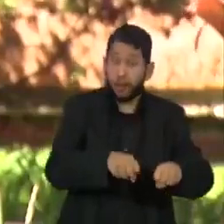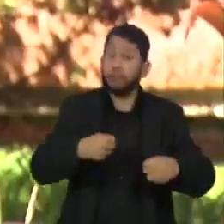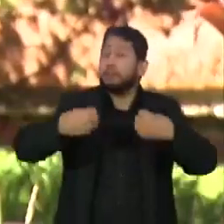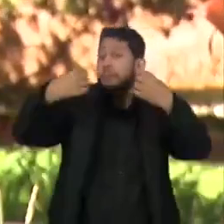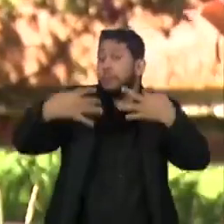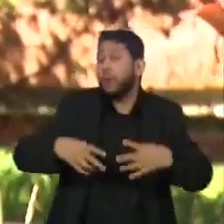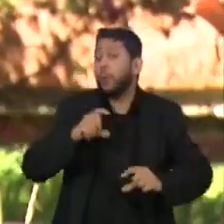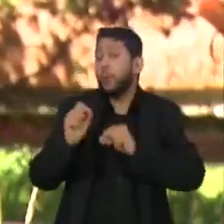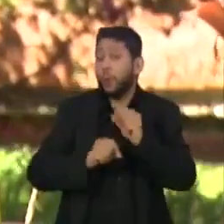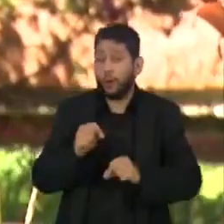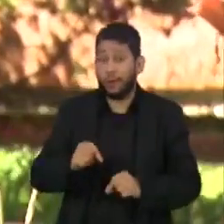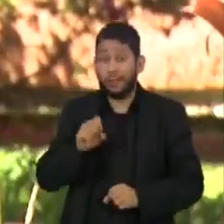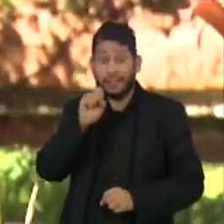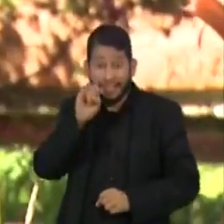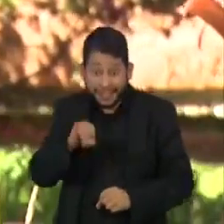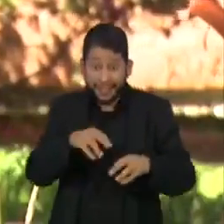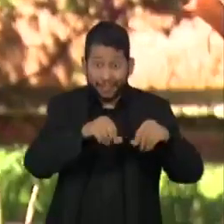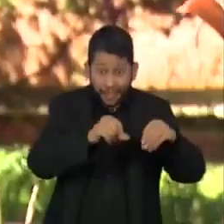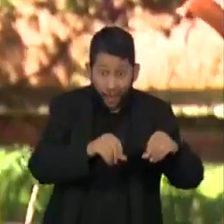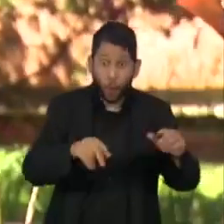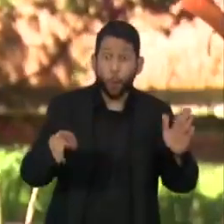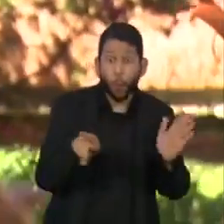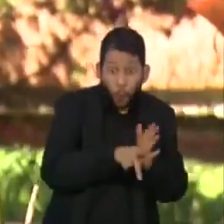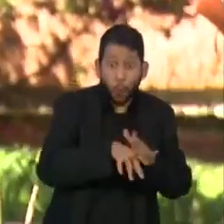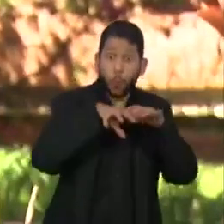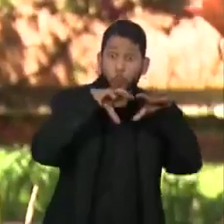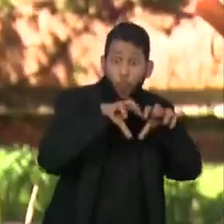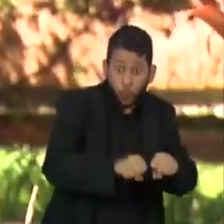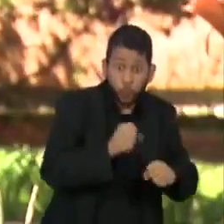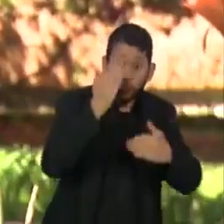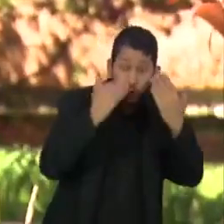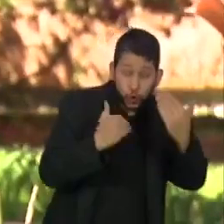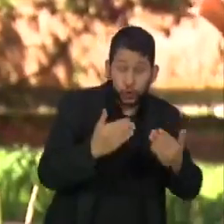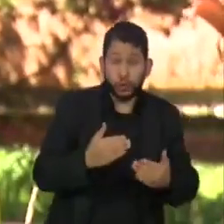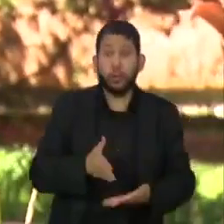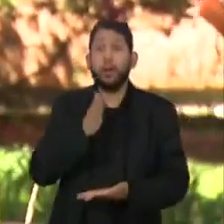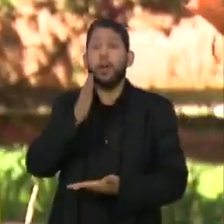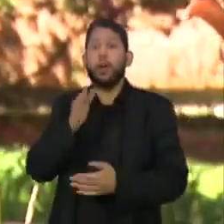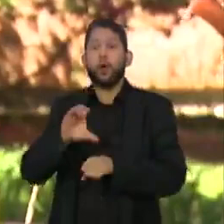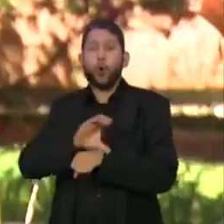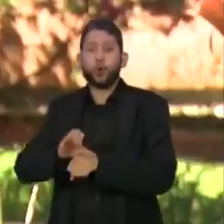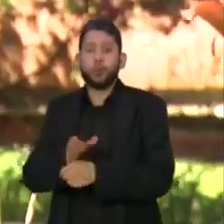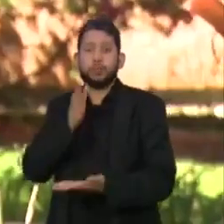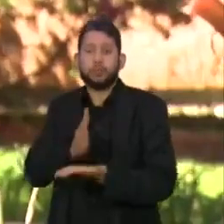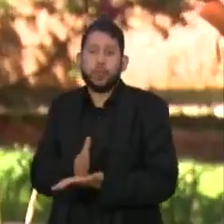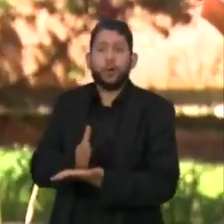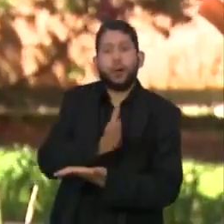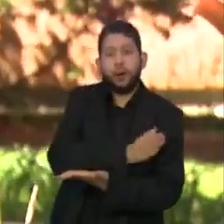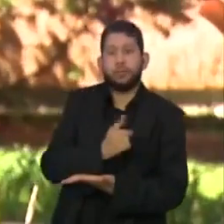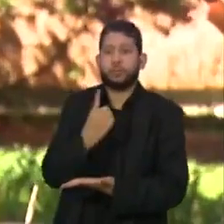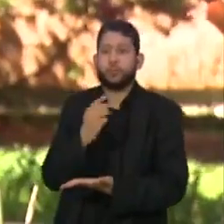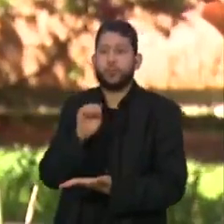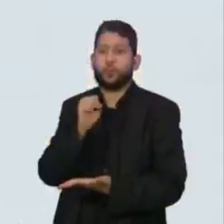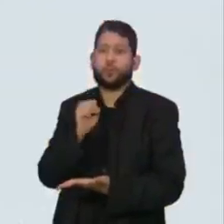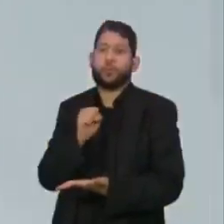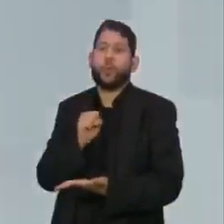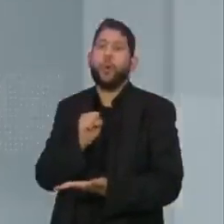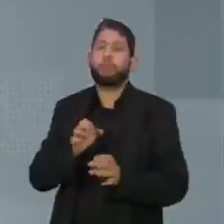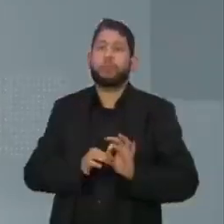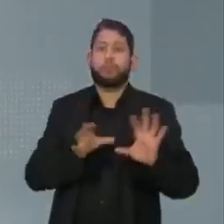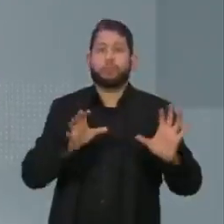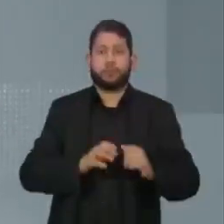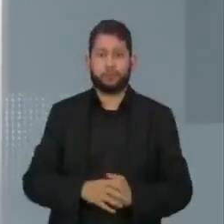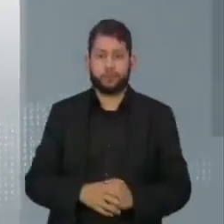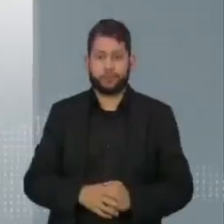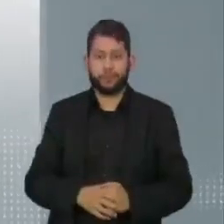somente as terras indígenas ocupadas antes da promulgação da Constituição de 1988. A